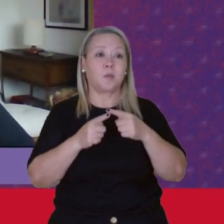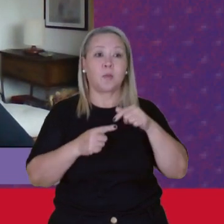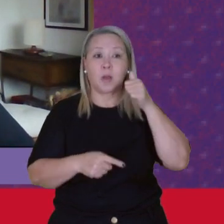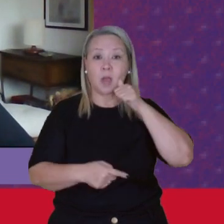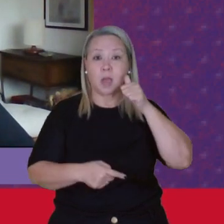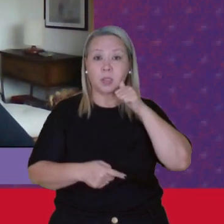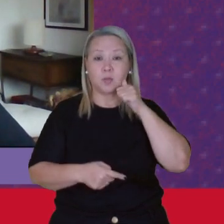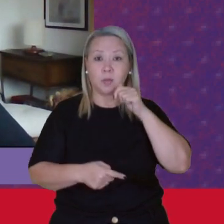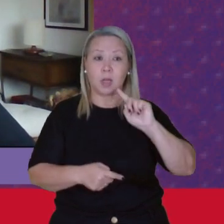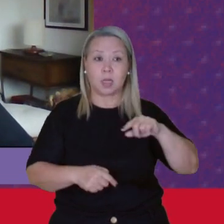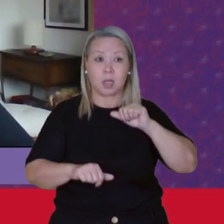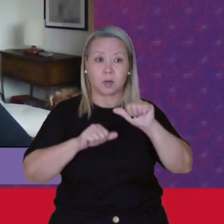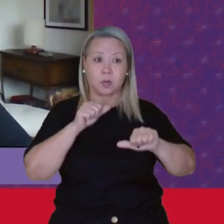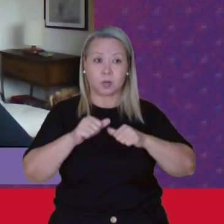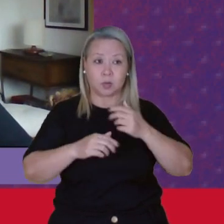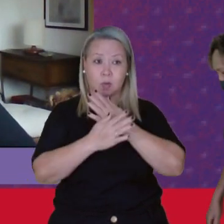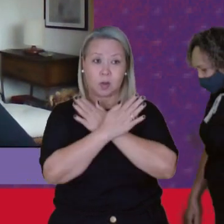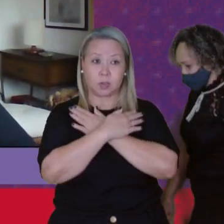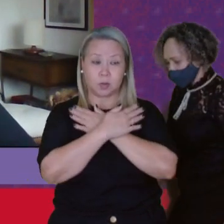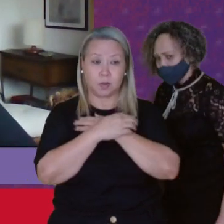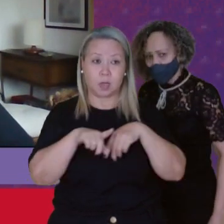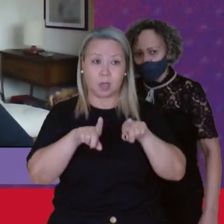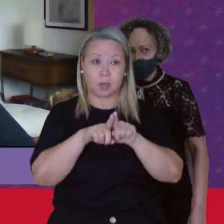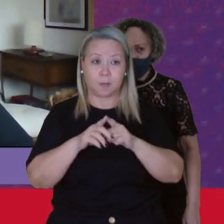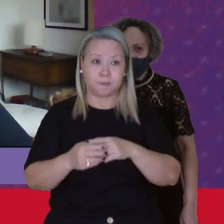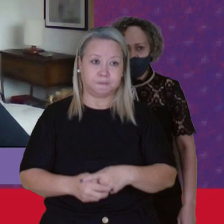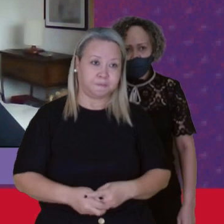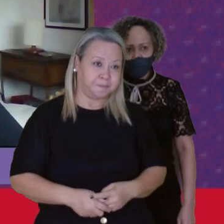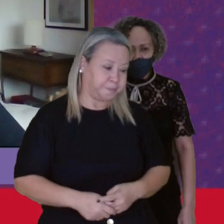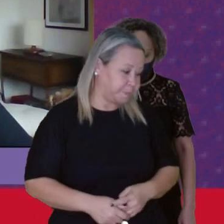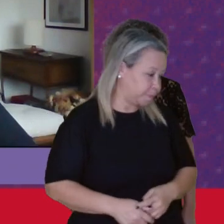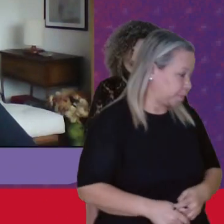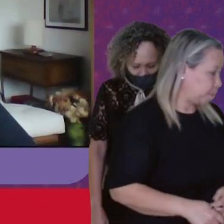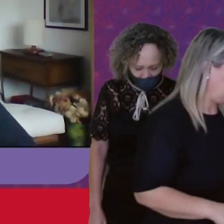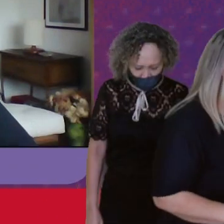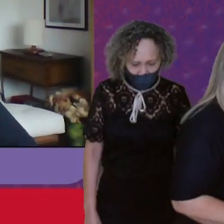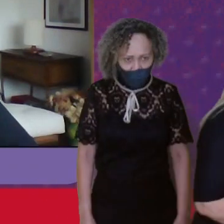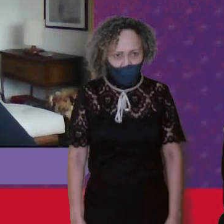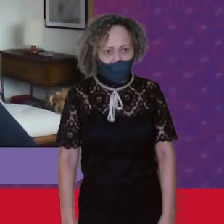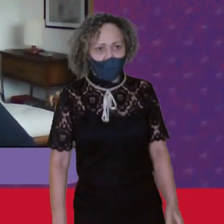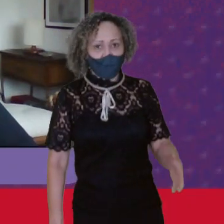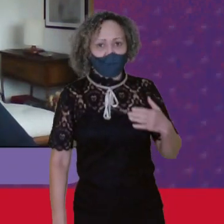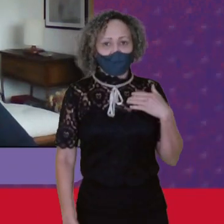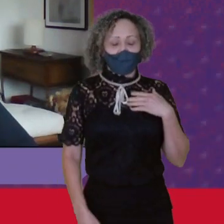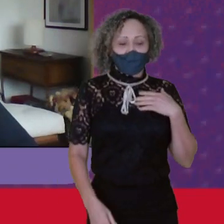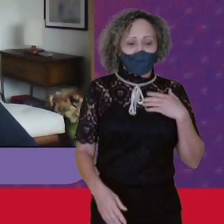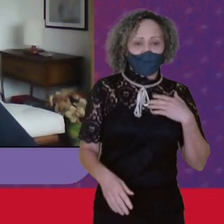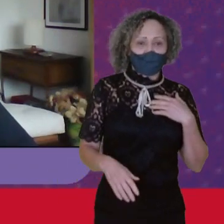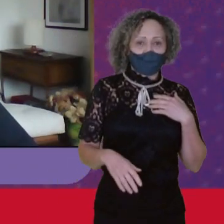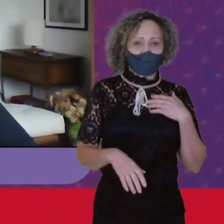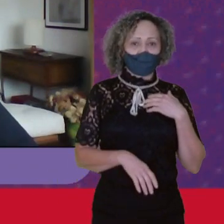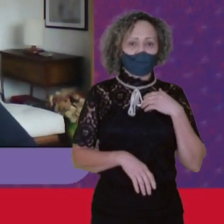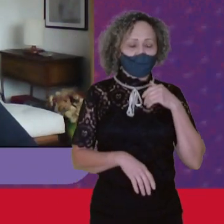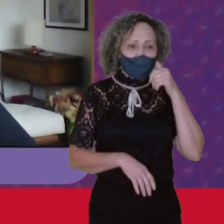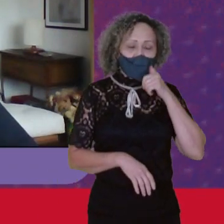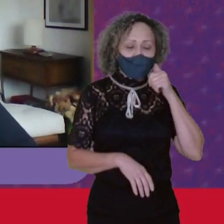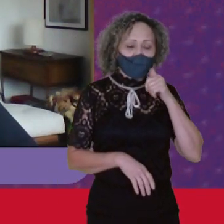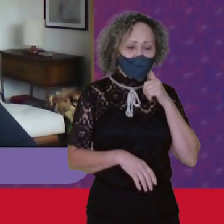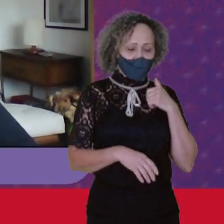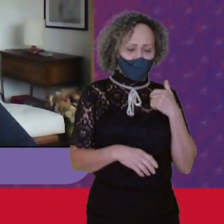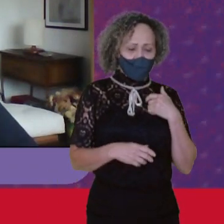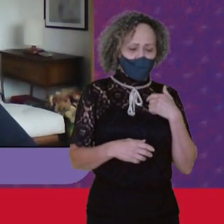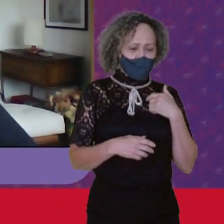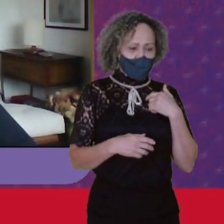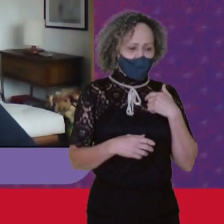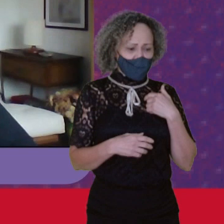Ao se tornar Desempregada Também nesse período Elas teve que achar Formas de garantir renda Para alimentar a família E daí seja